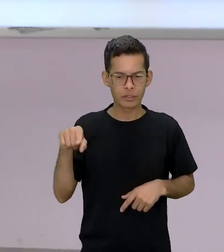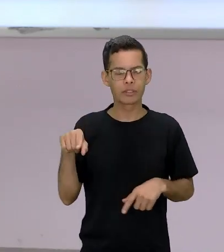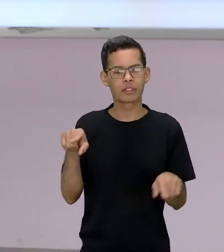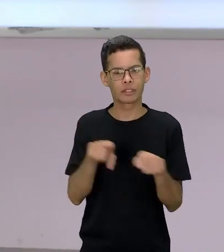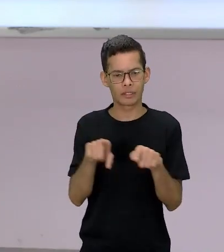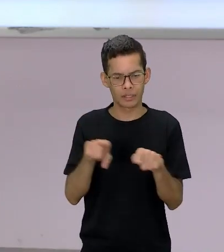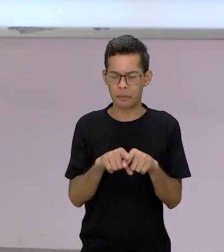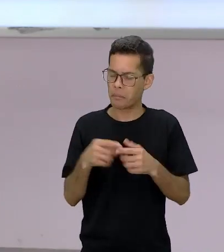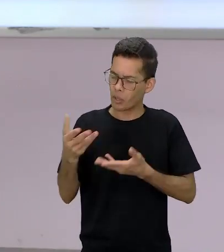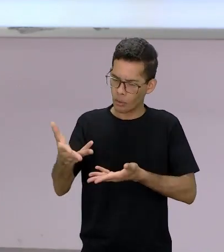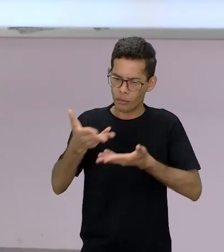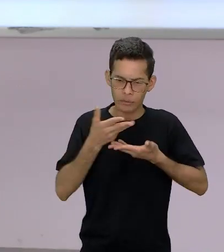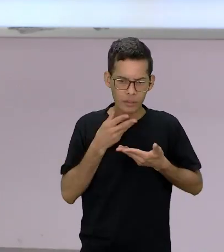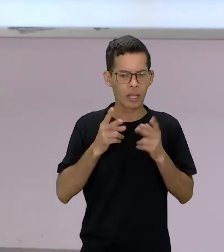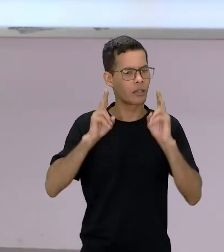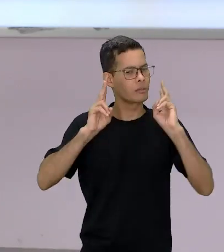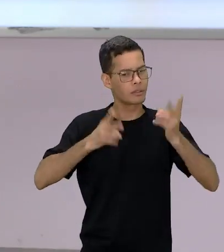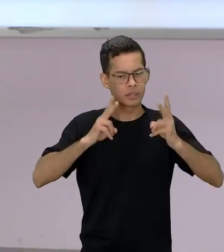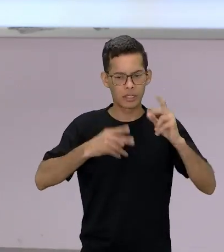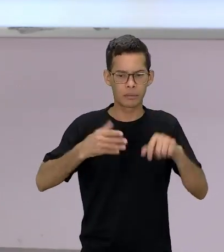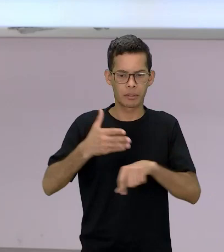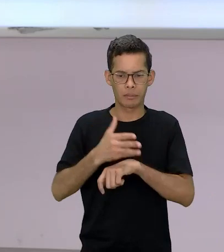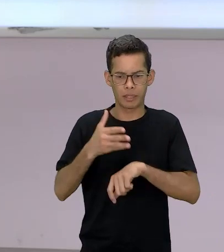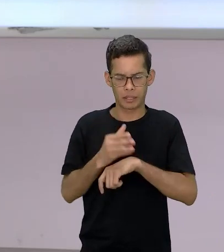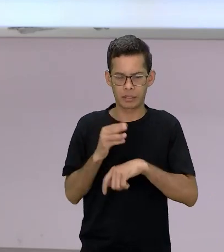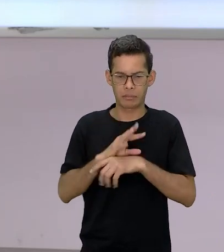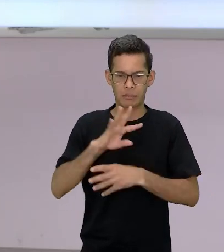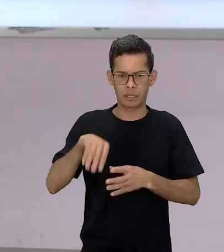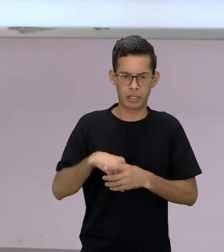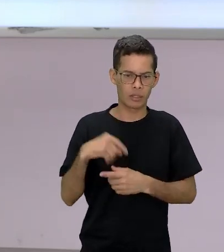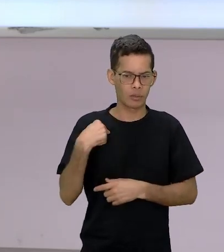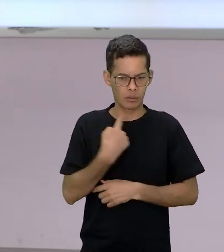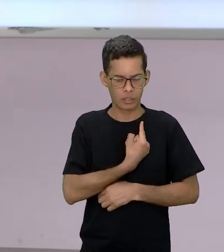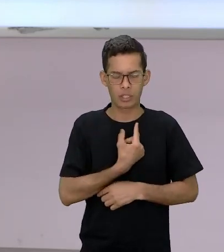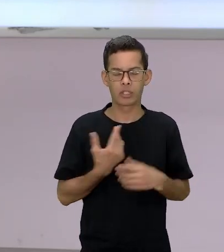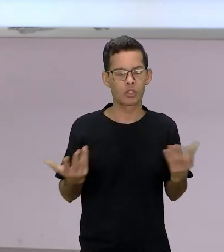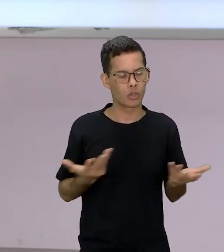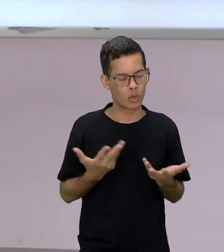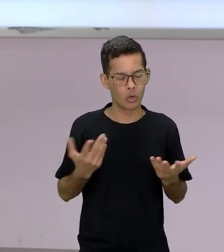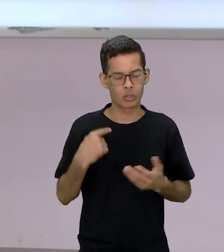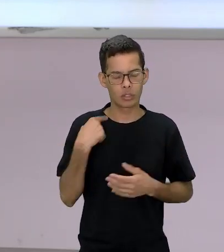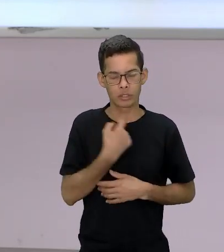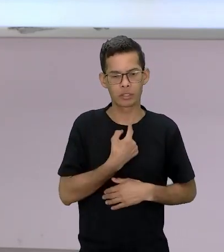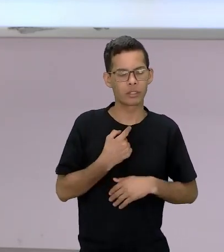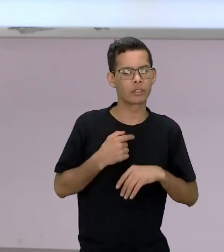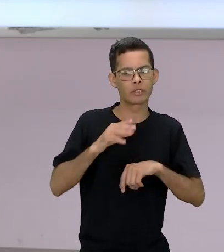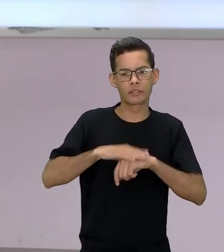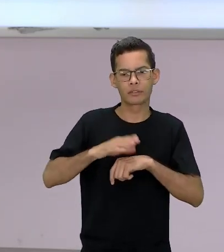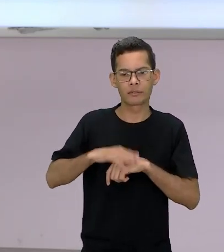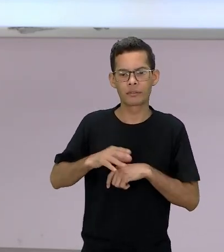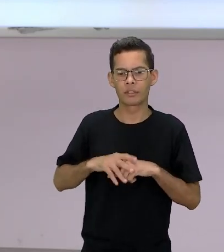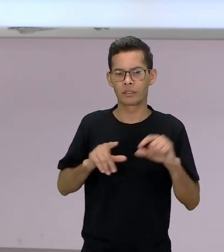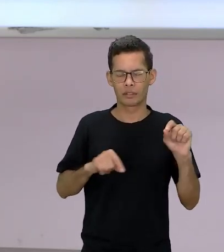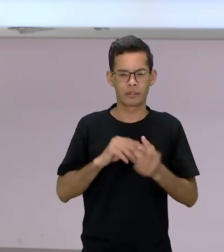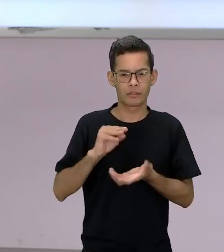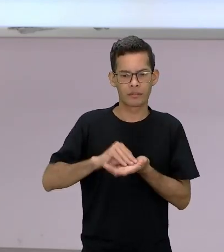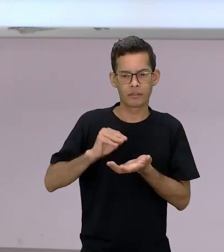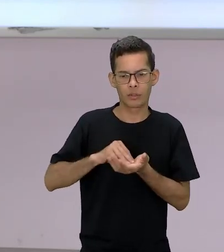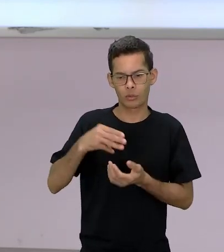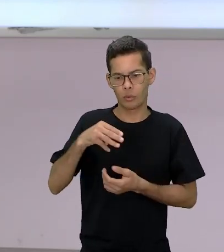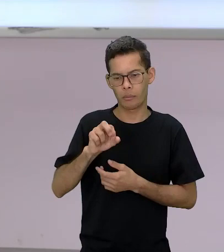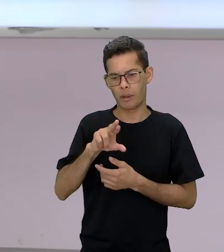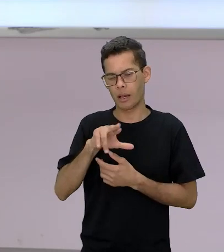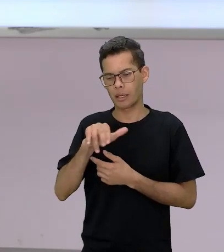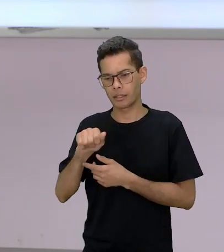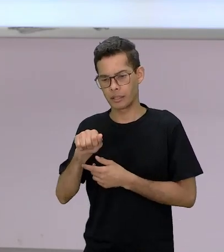sempre convidados a participar aqui hoje nós fizemos o clube sem a Mafê Maria Fernanda